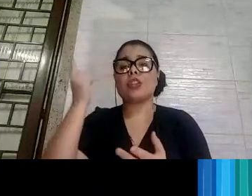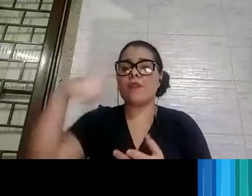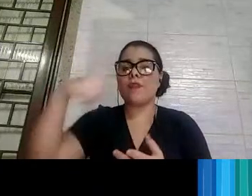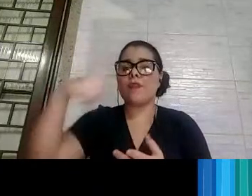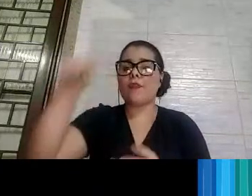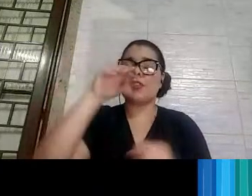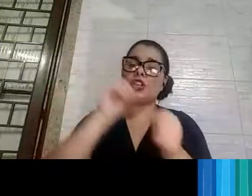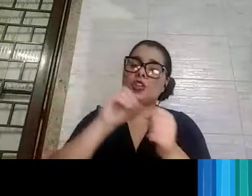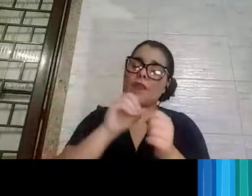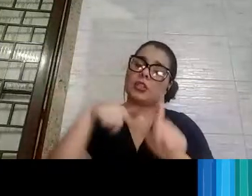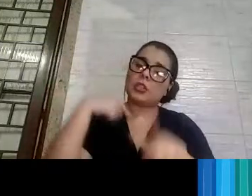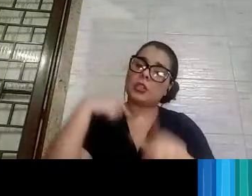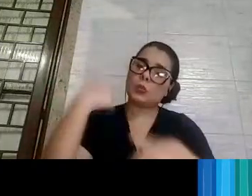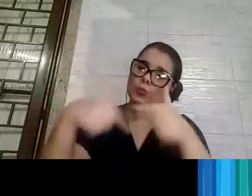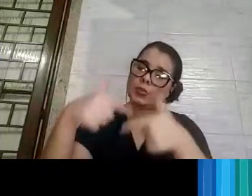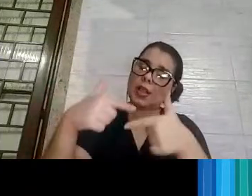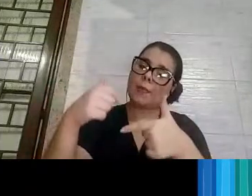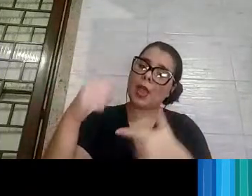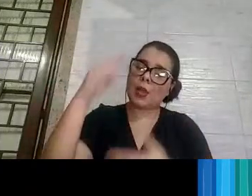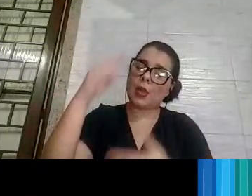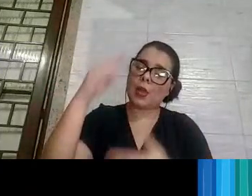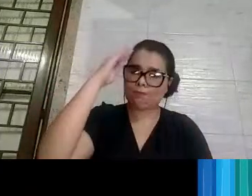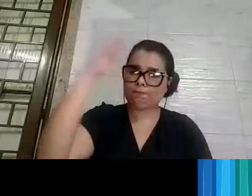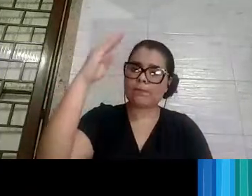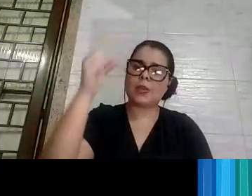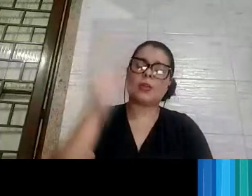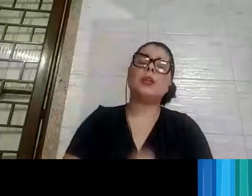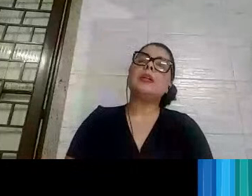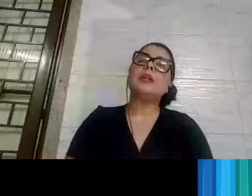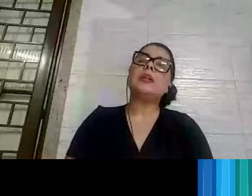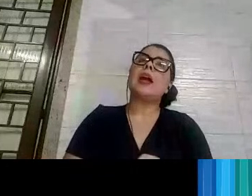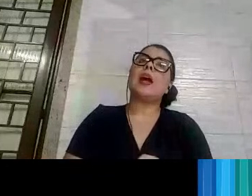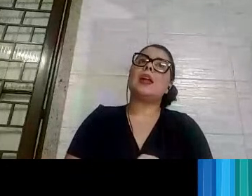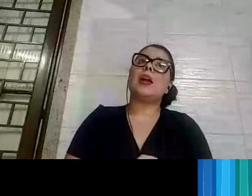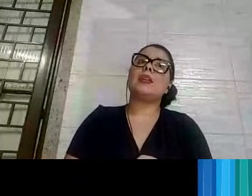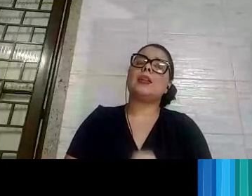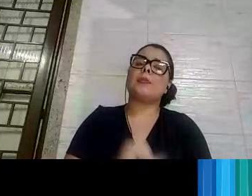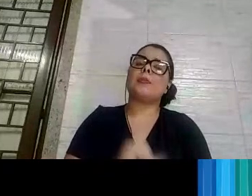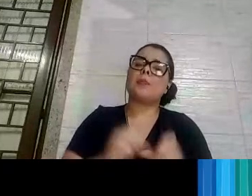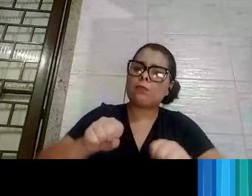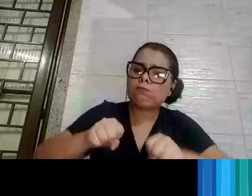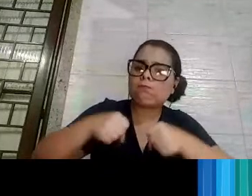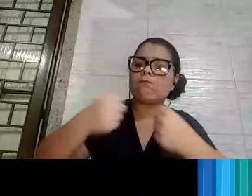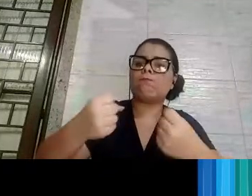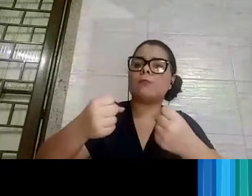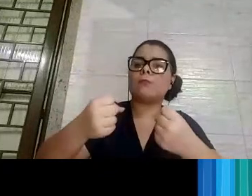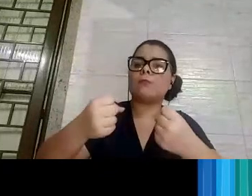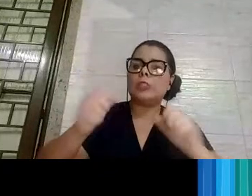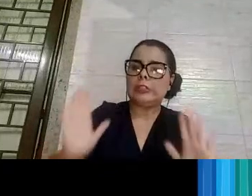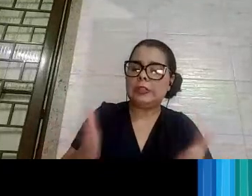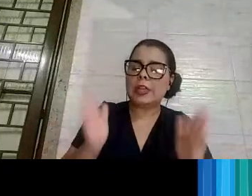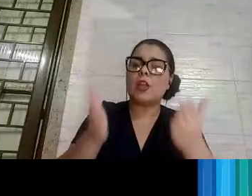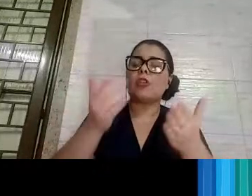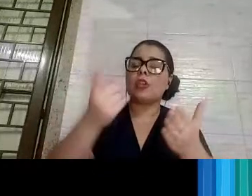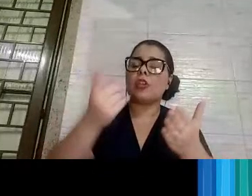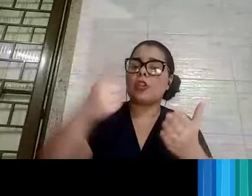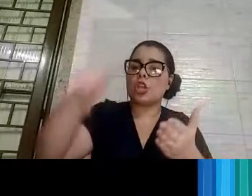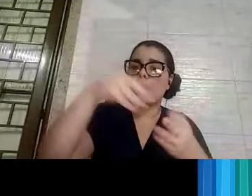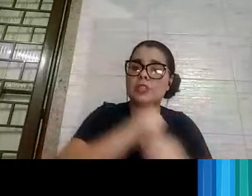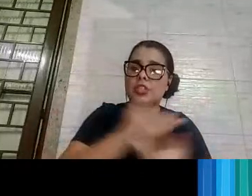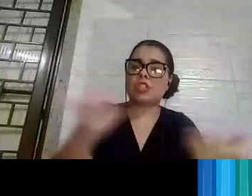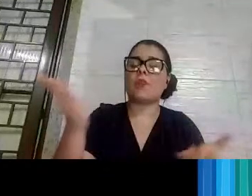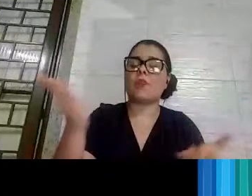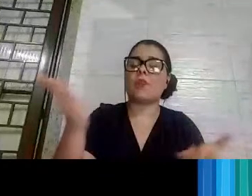além da questão do empoderamento, da subjetividade que vocês dão aos